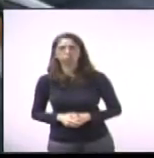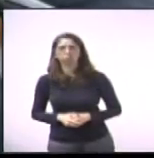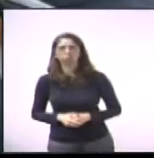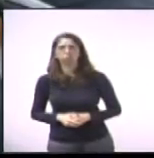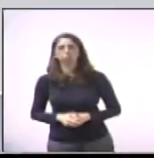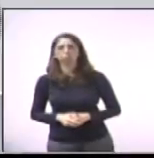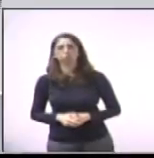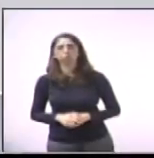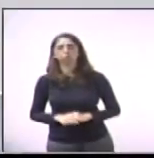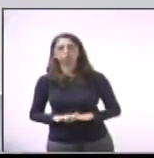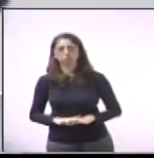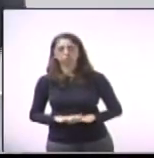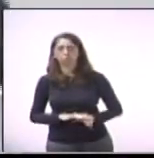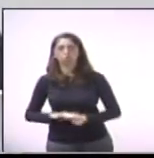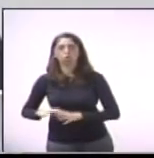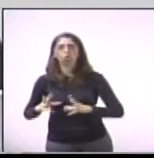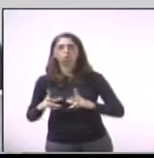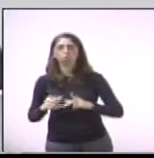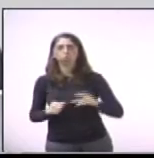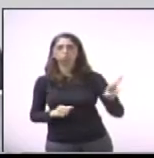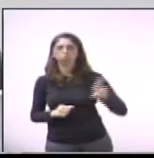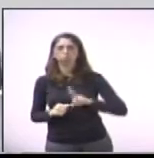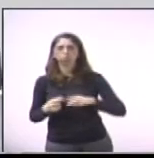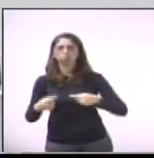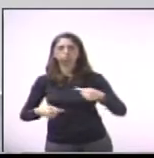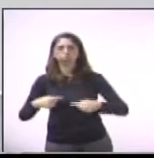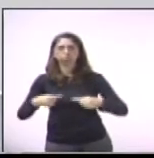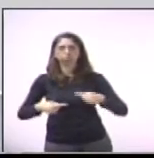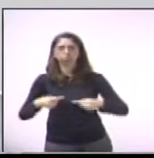Os requerimentos estão em discussão.